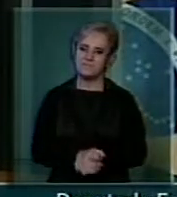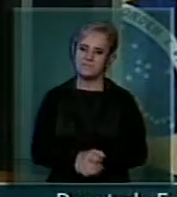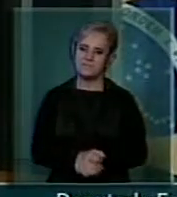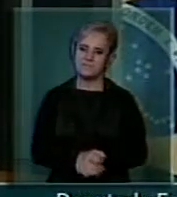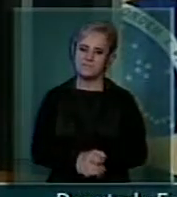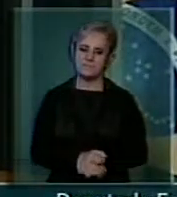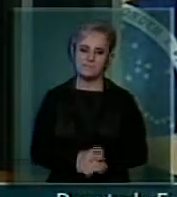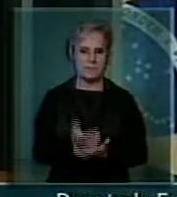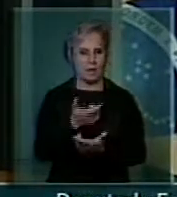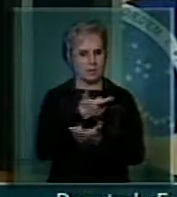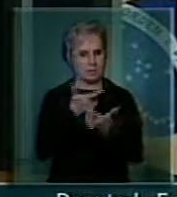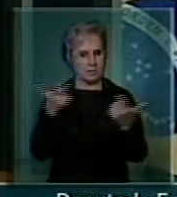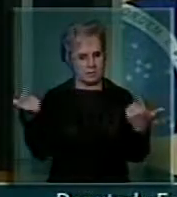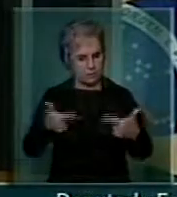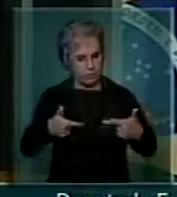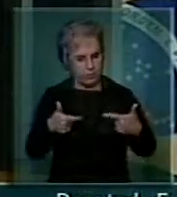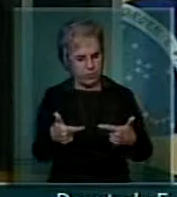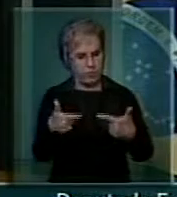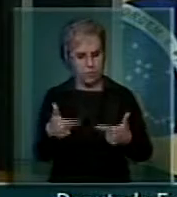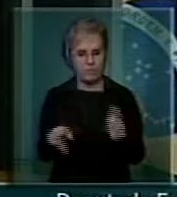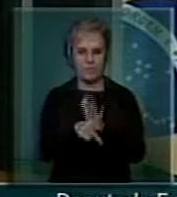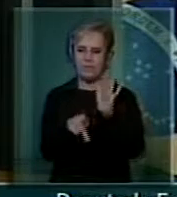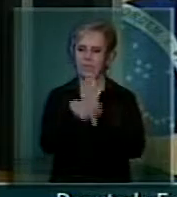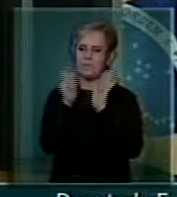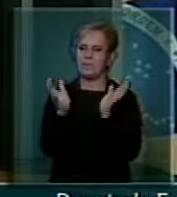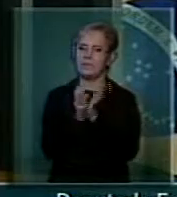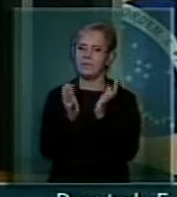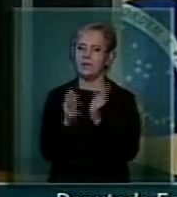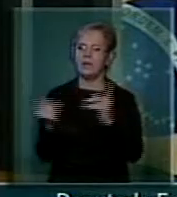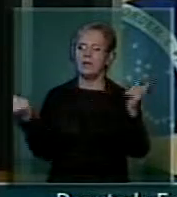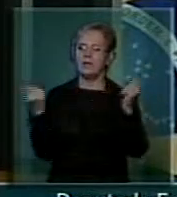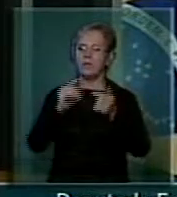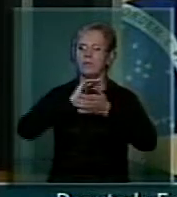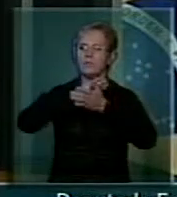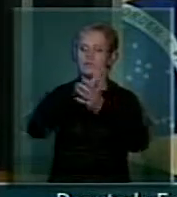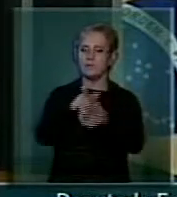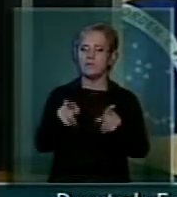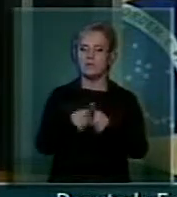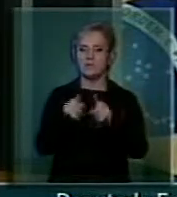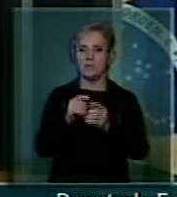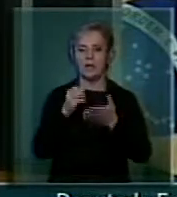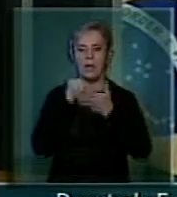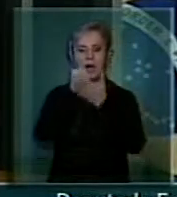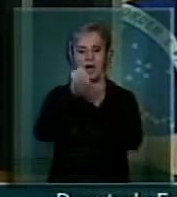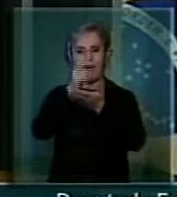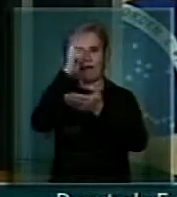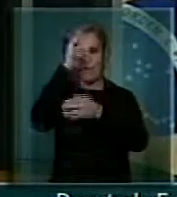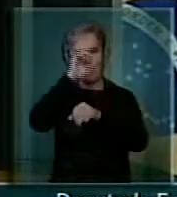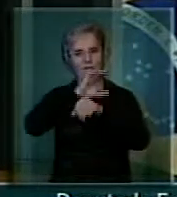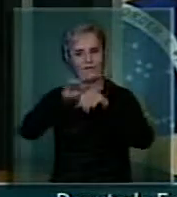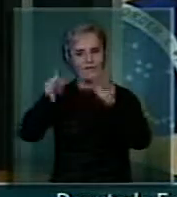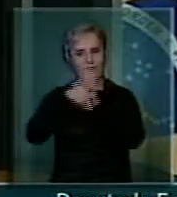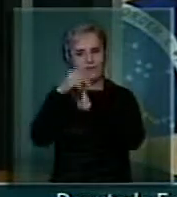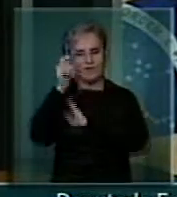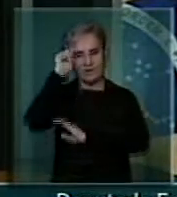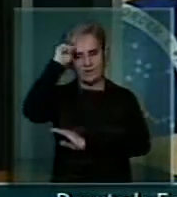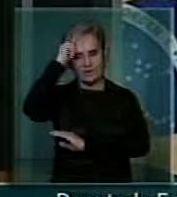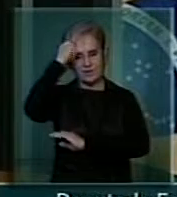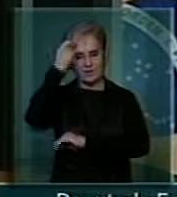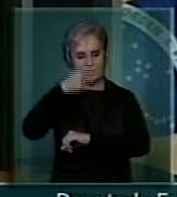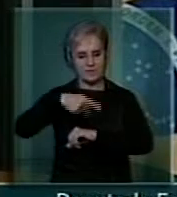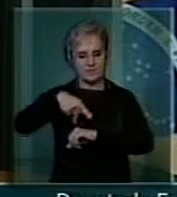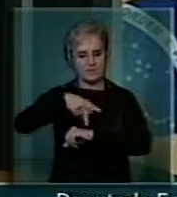combatente nessa área contra a discriminação e a favor da cultura. Negra no nosso país.